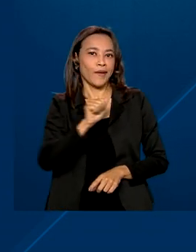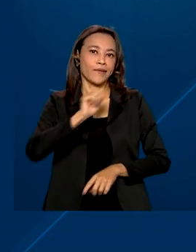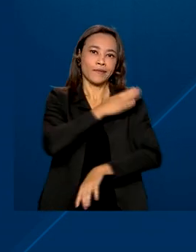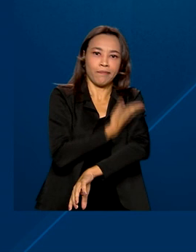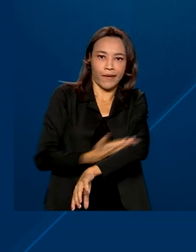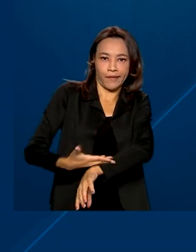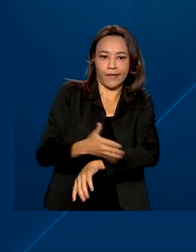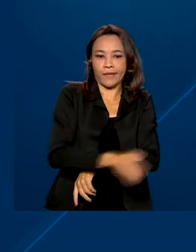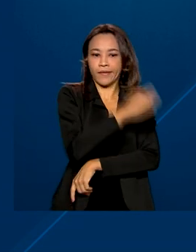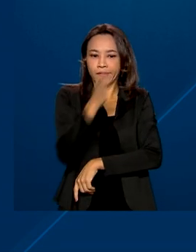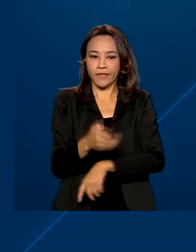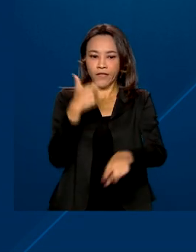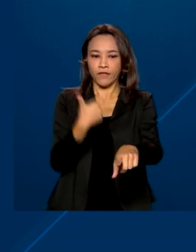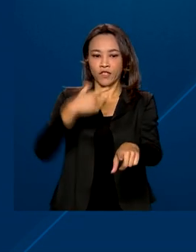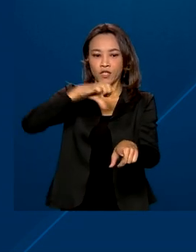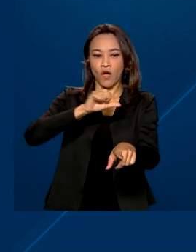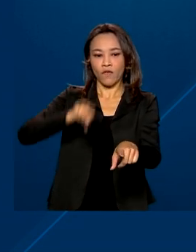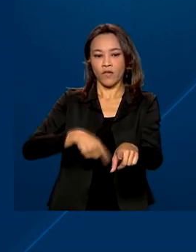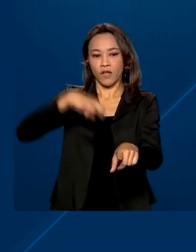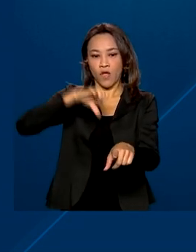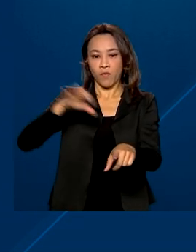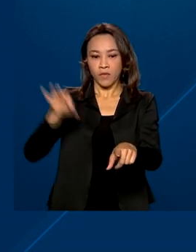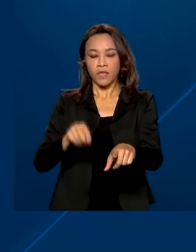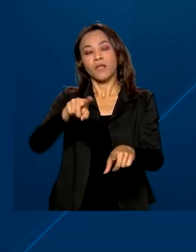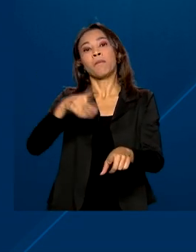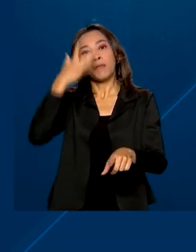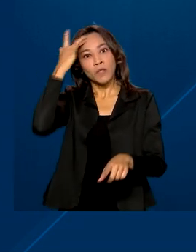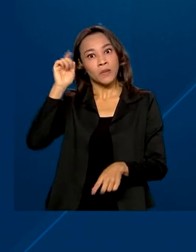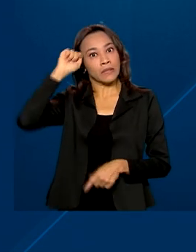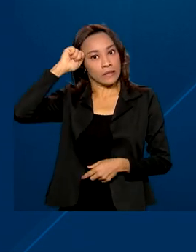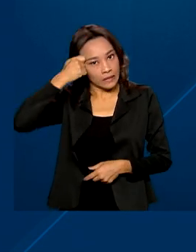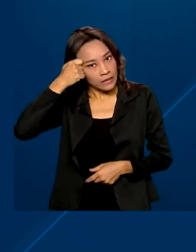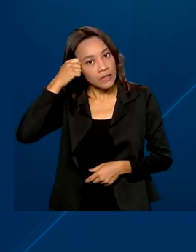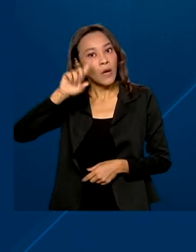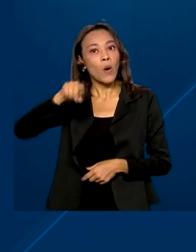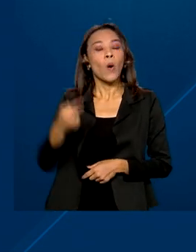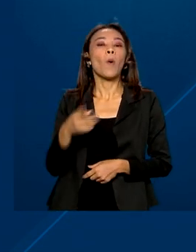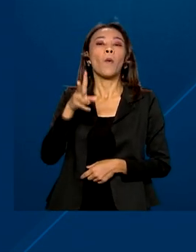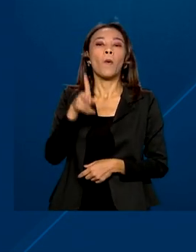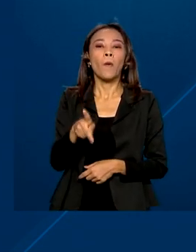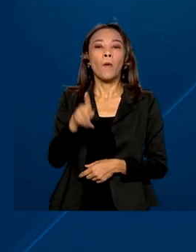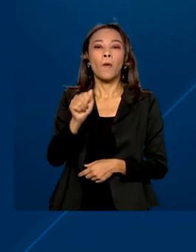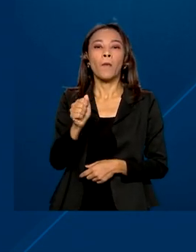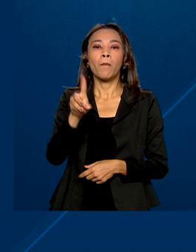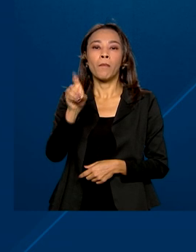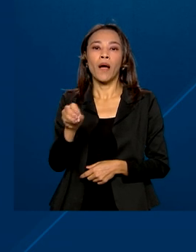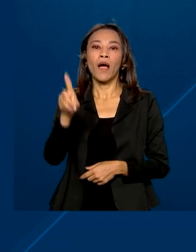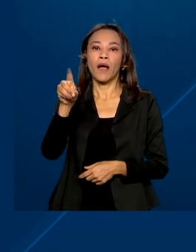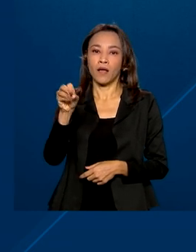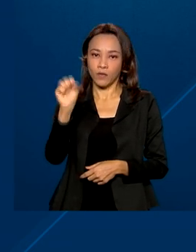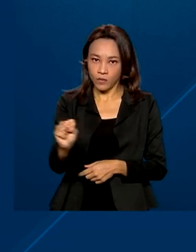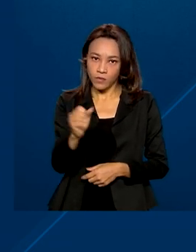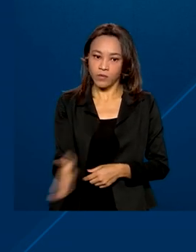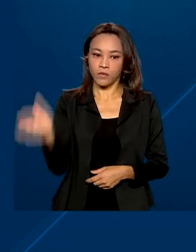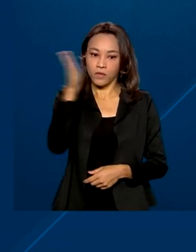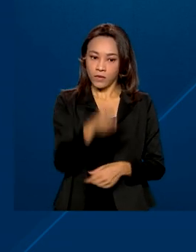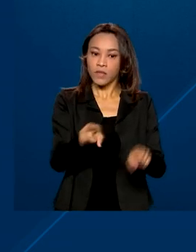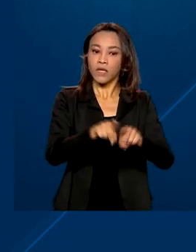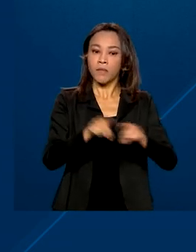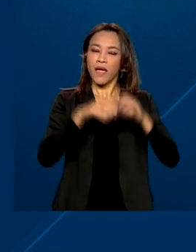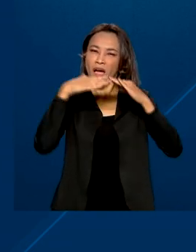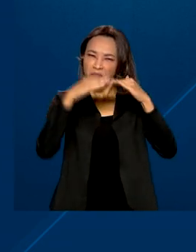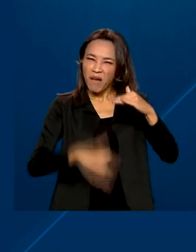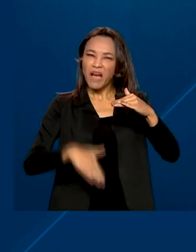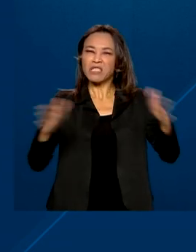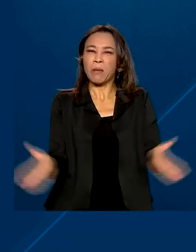29,9% por pretos ou pardos. Também em 2018, do total de pessoas abaixo